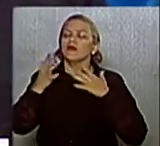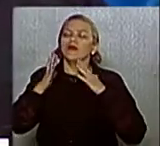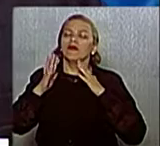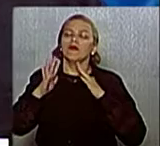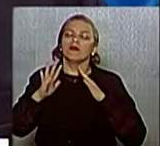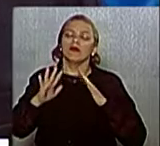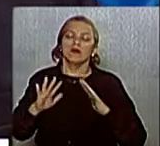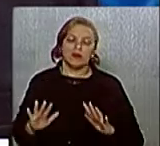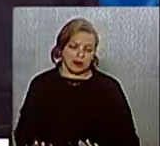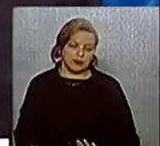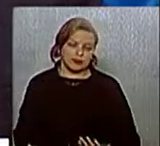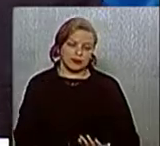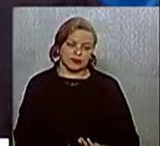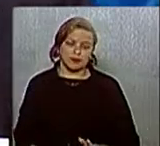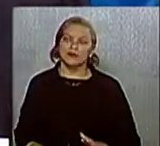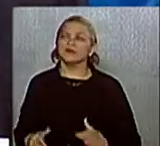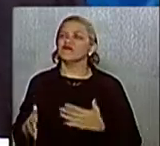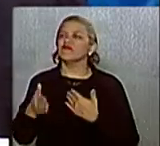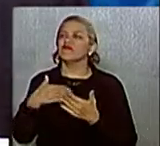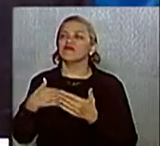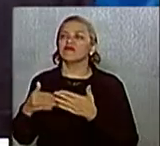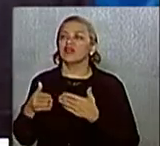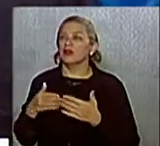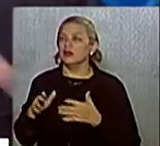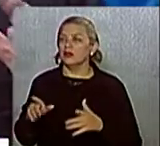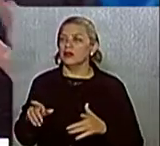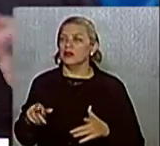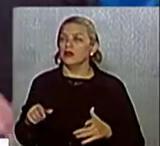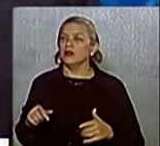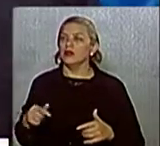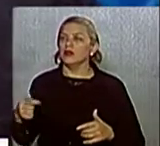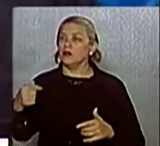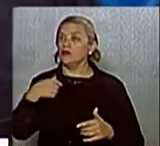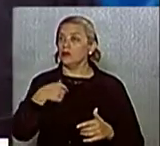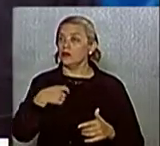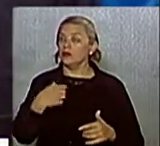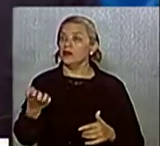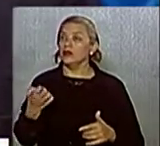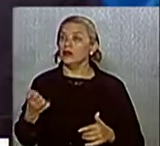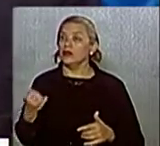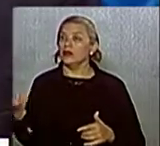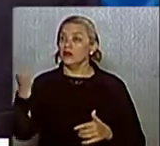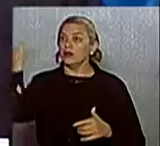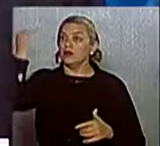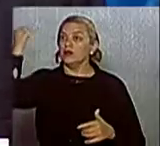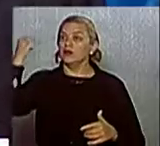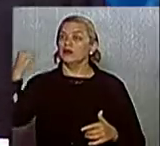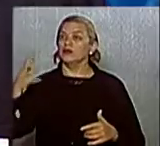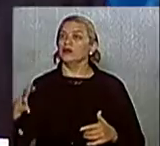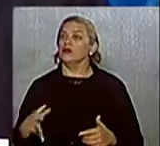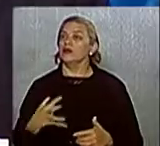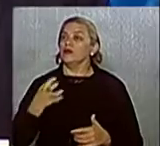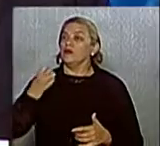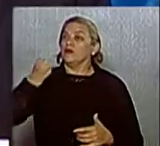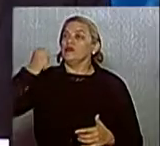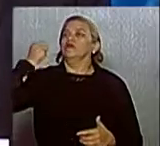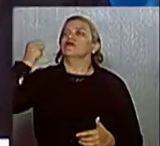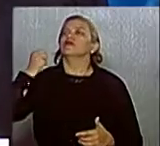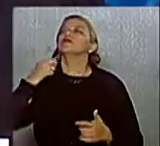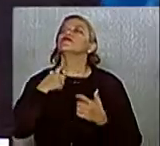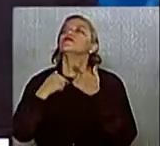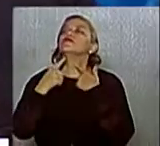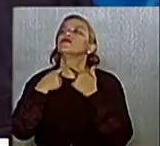sabe uma coisa que me impressiona, Argos? É essa vontade de ser vir em cima do Júnior. Isso deve ter alguma coisa muito interessante